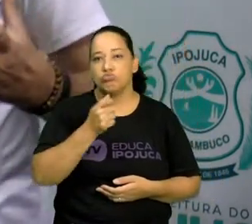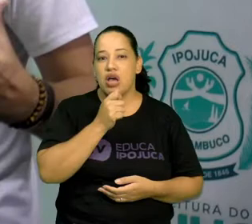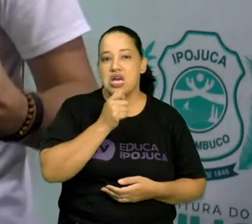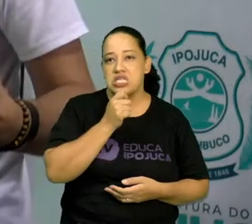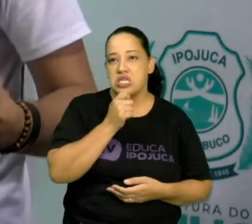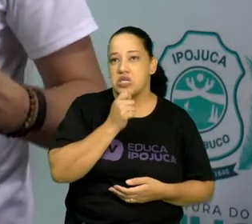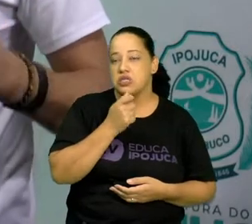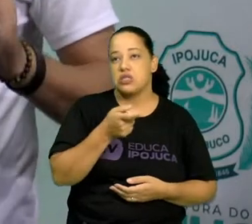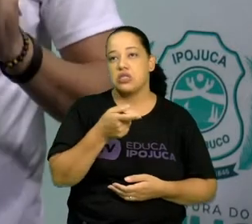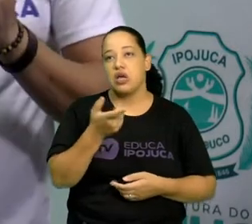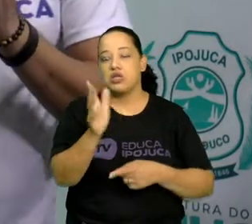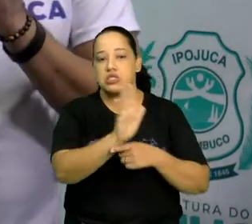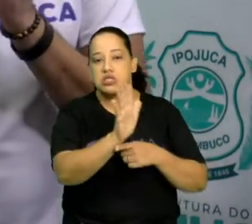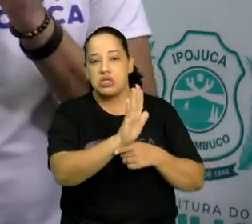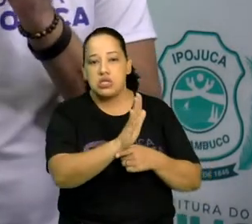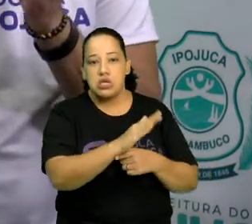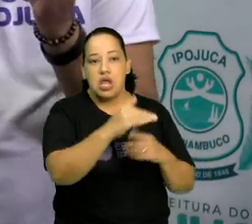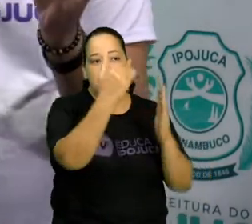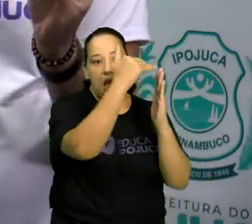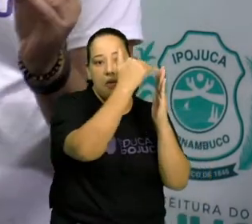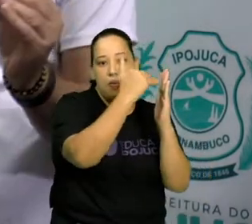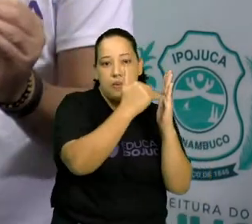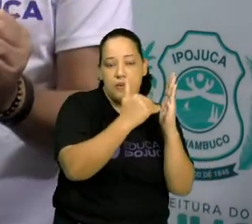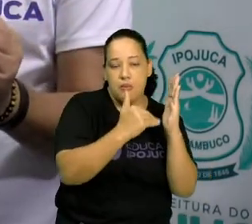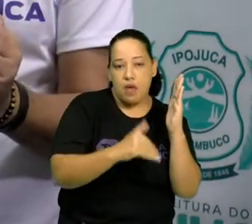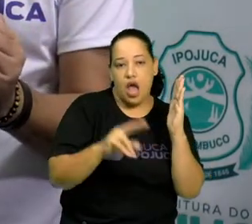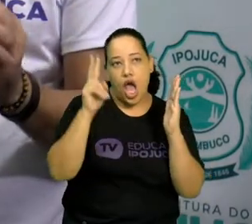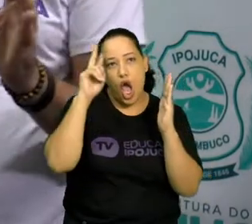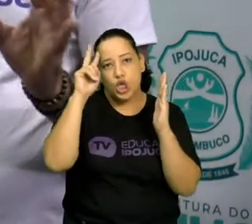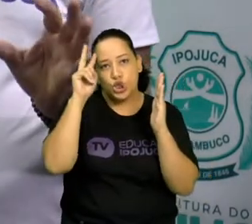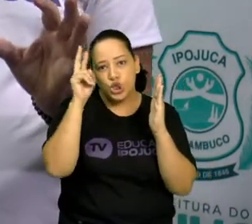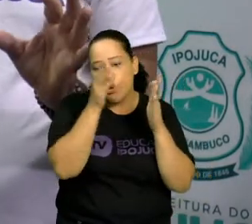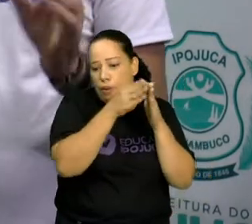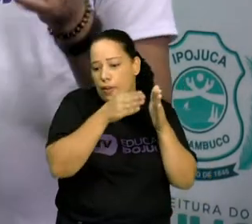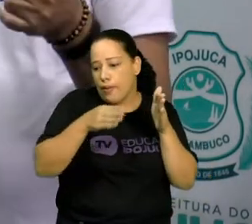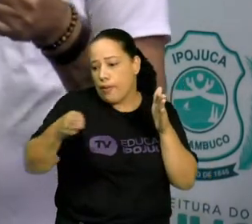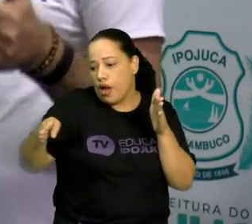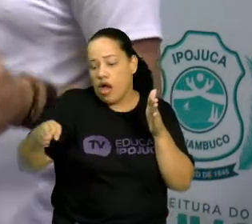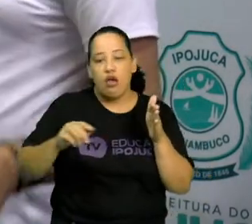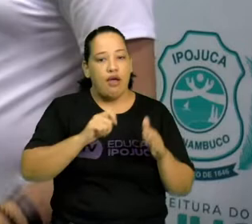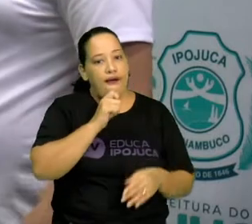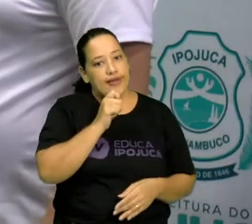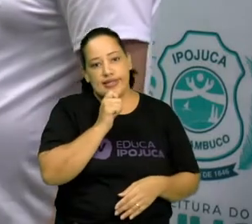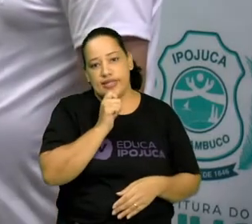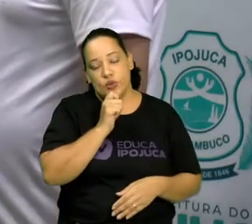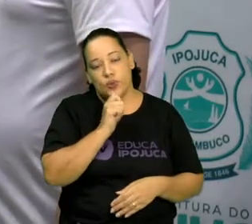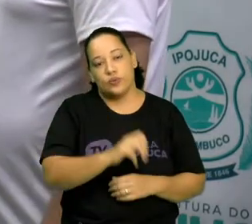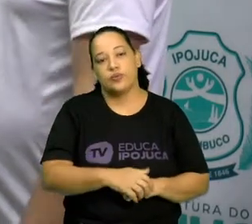roteiro, que tem uma história, que vai contar uma história. Não. Beleza?